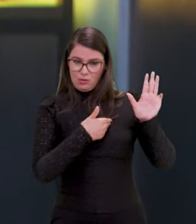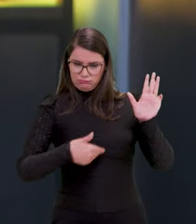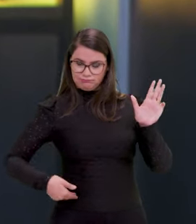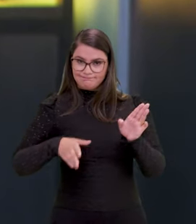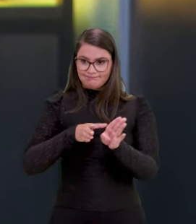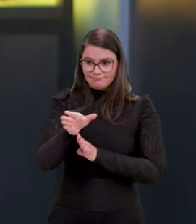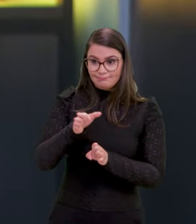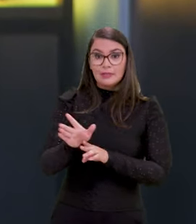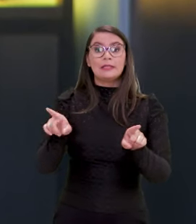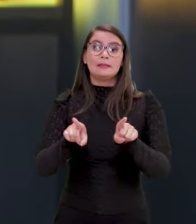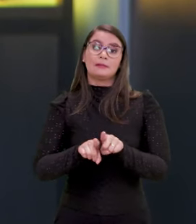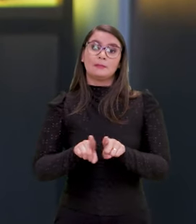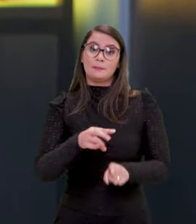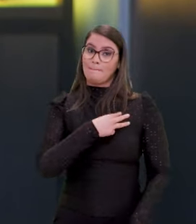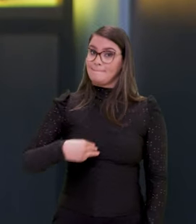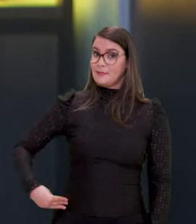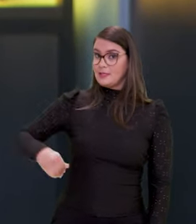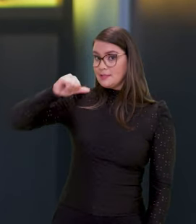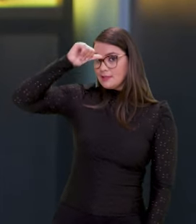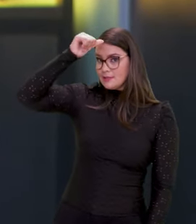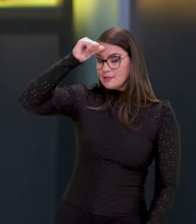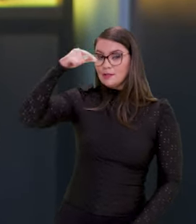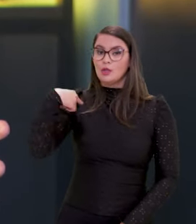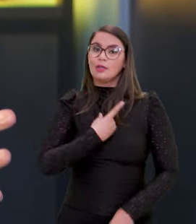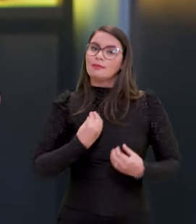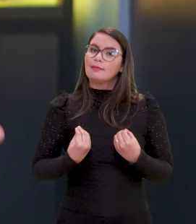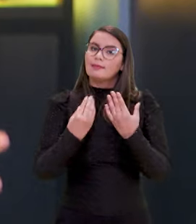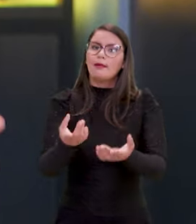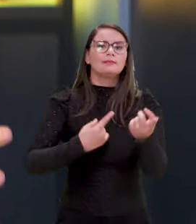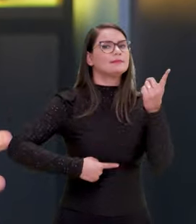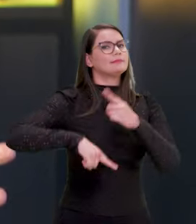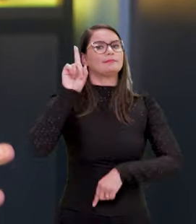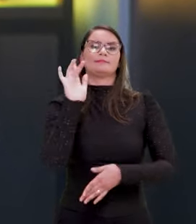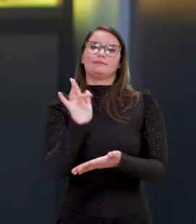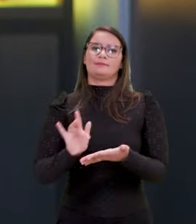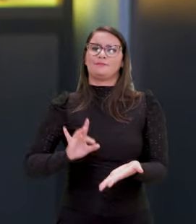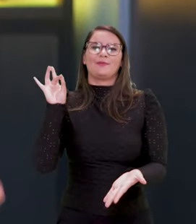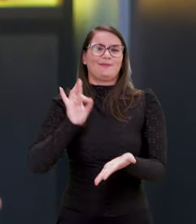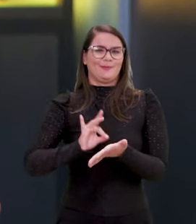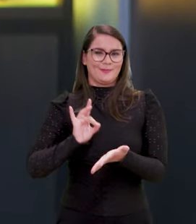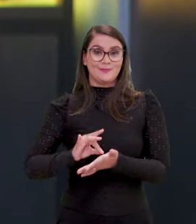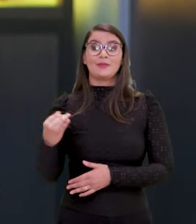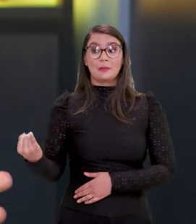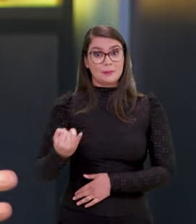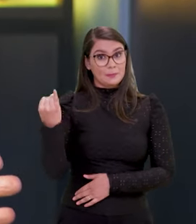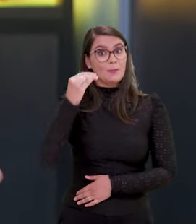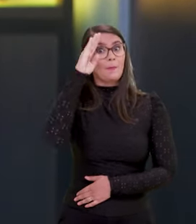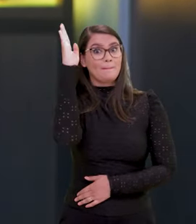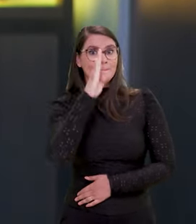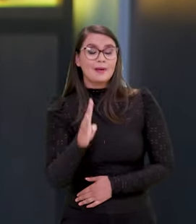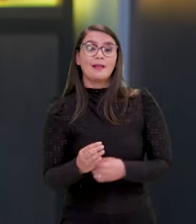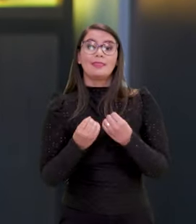e da ministra Ester é que a gente leve, de fato, essa transformação digital, que é bastante relevante do país,